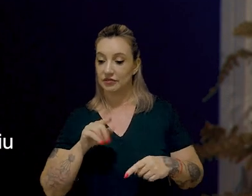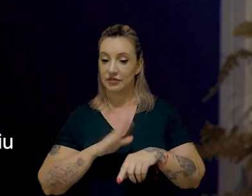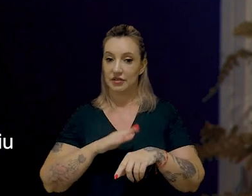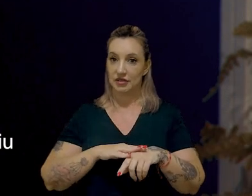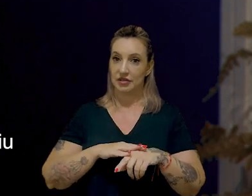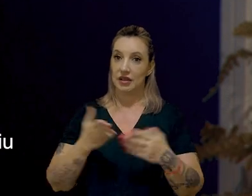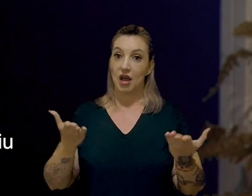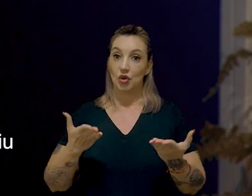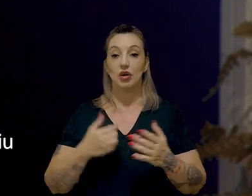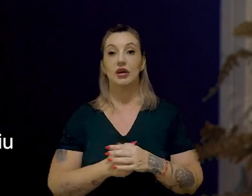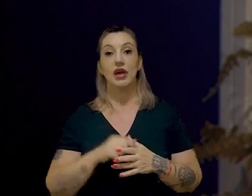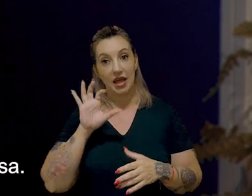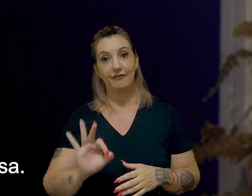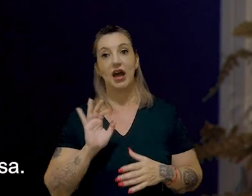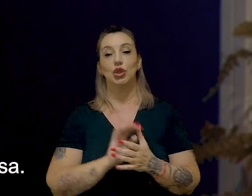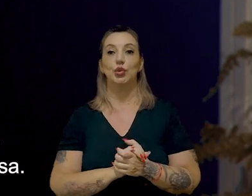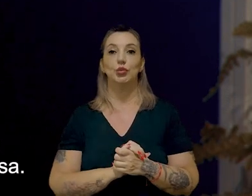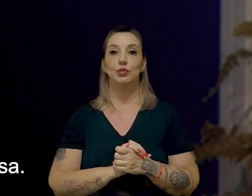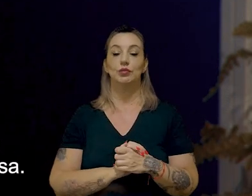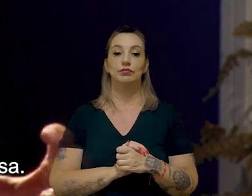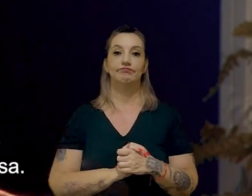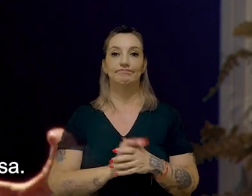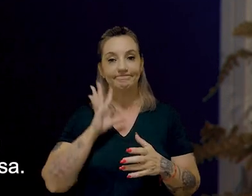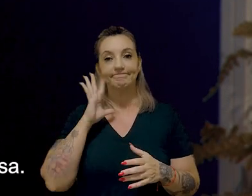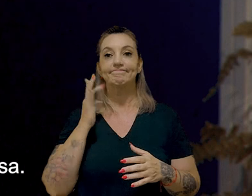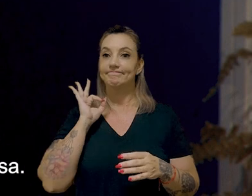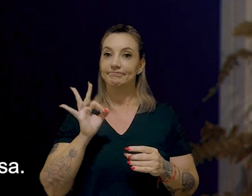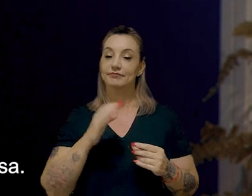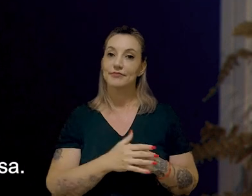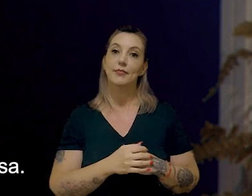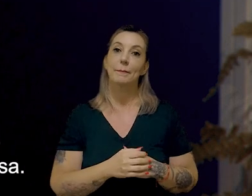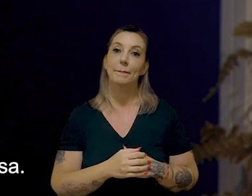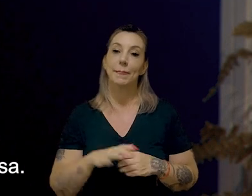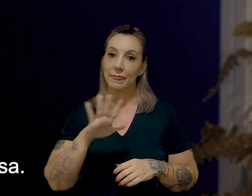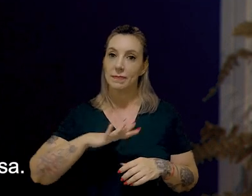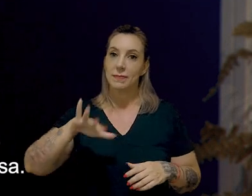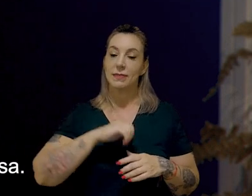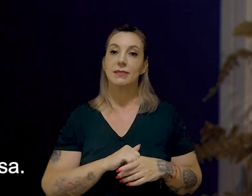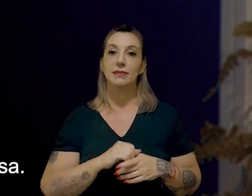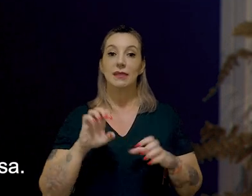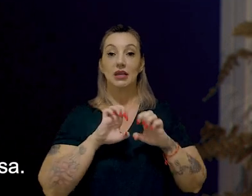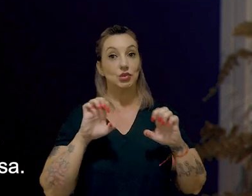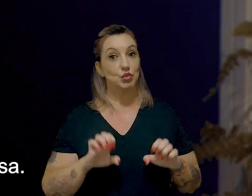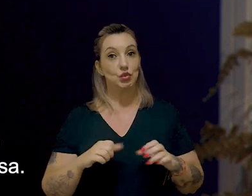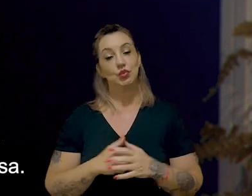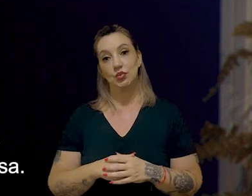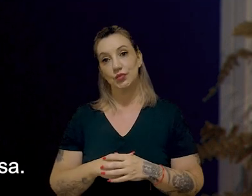referiu agora, isso é um fato, isso está acontecendo no mercado de infraestrutura